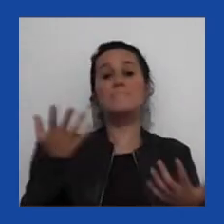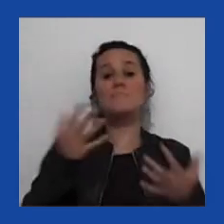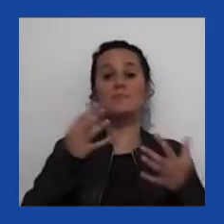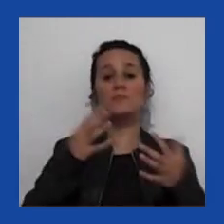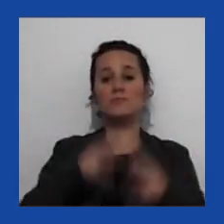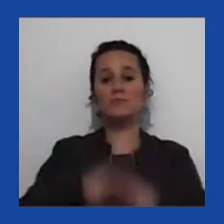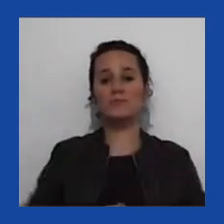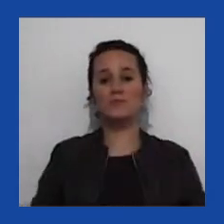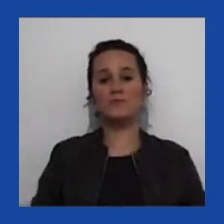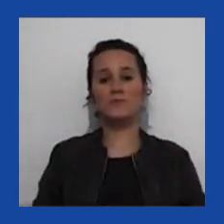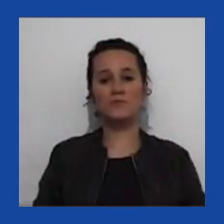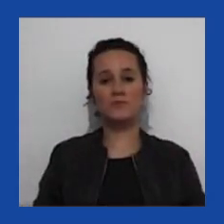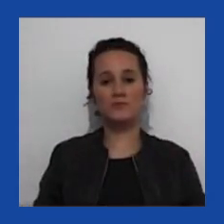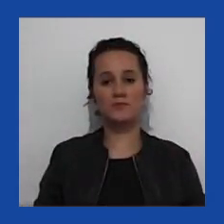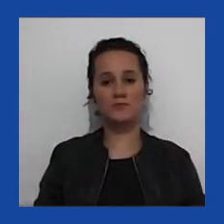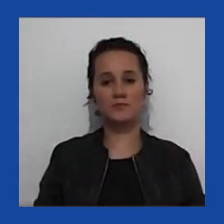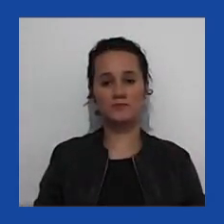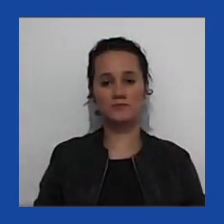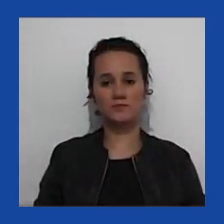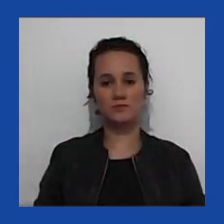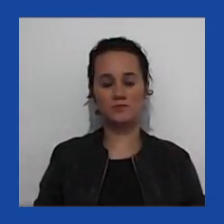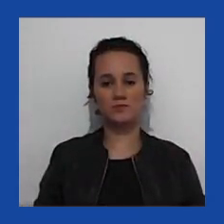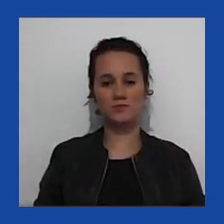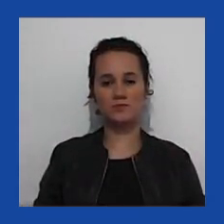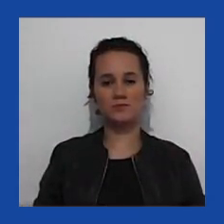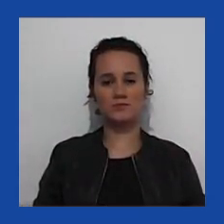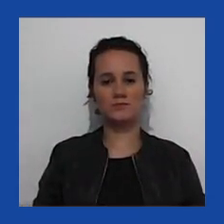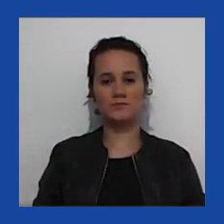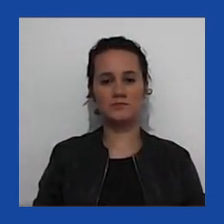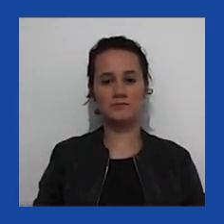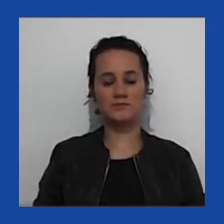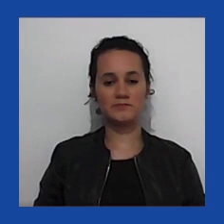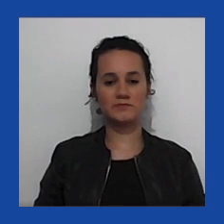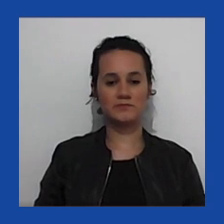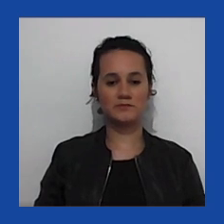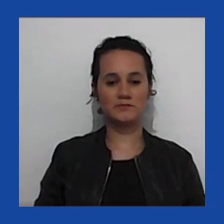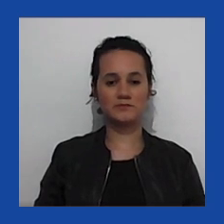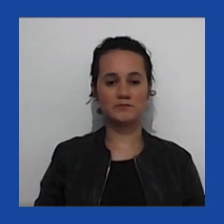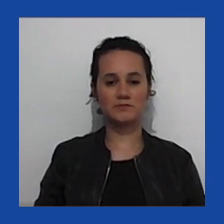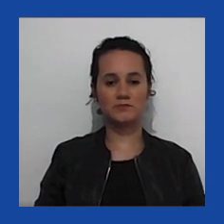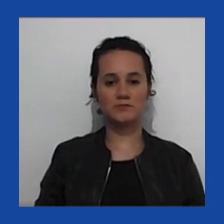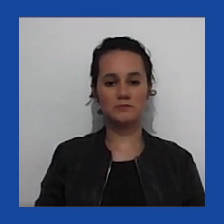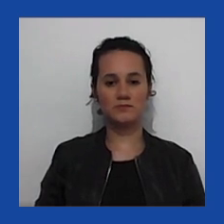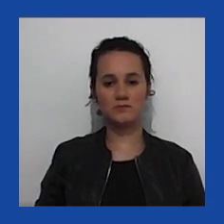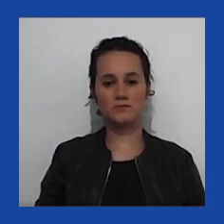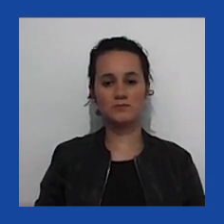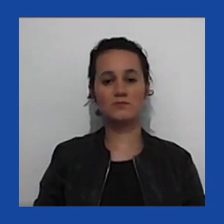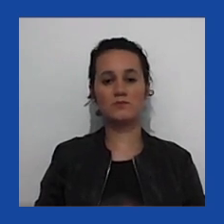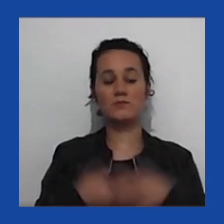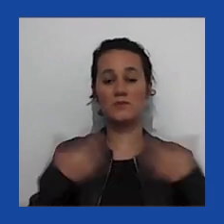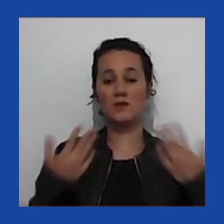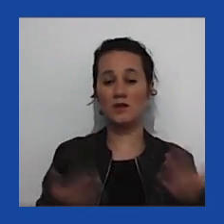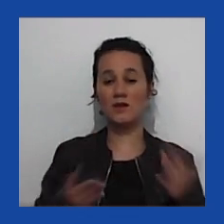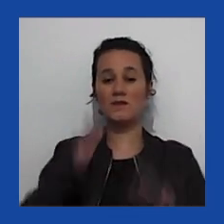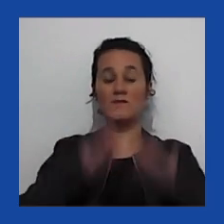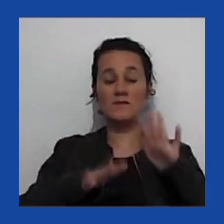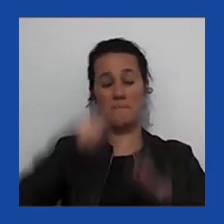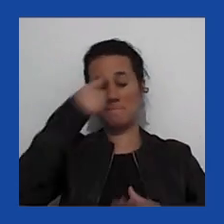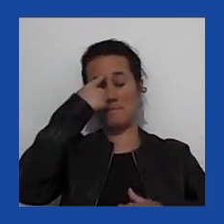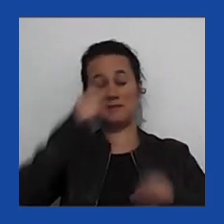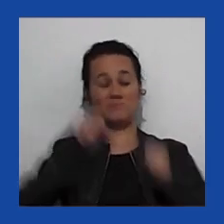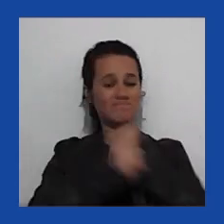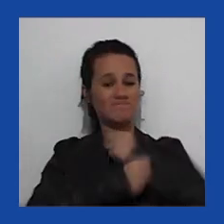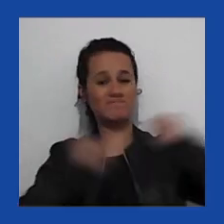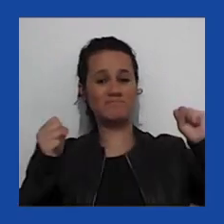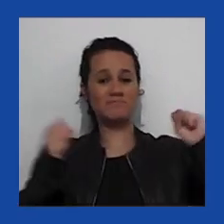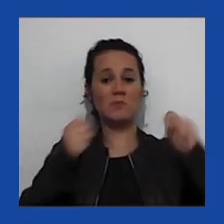pouco mais extremista e mais agressiva por causa